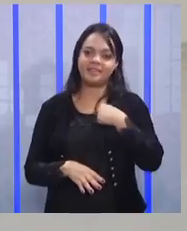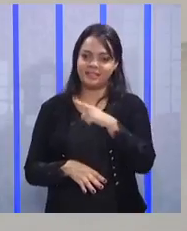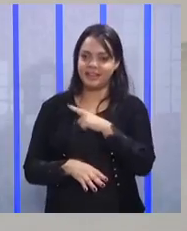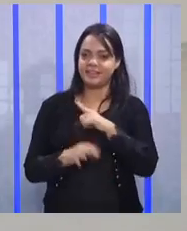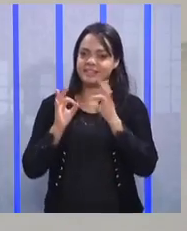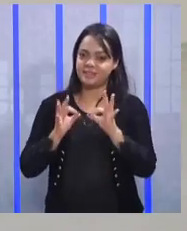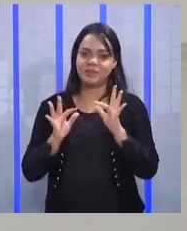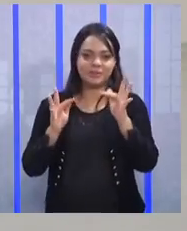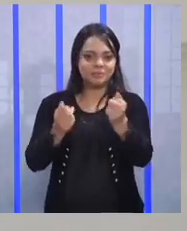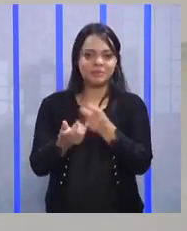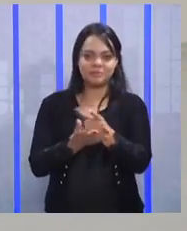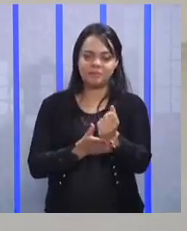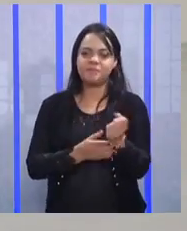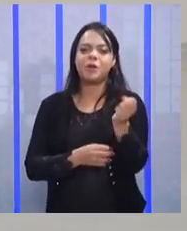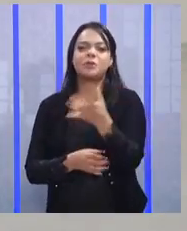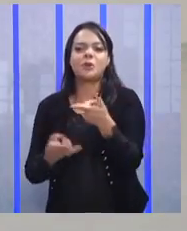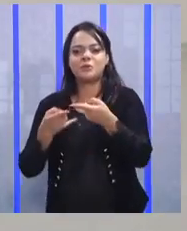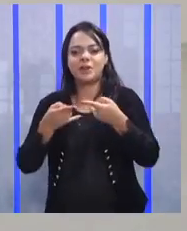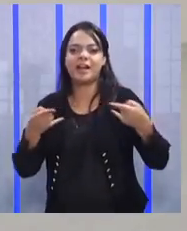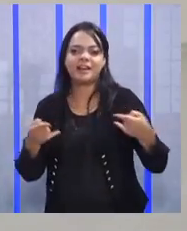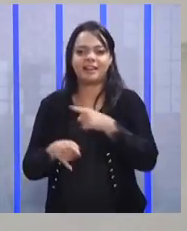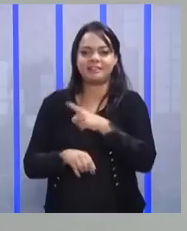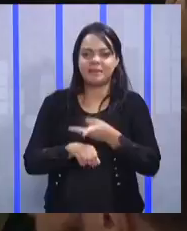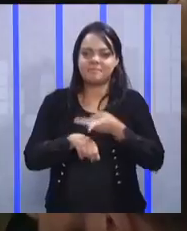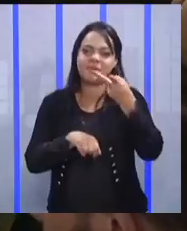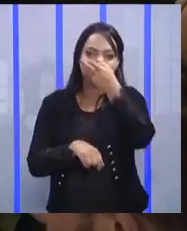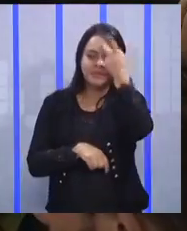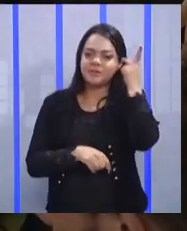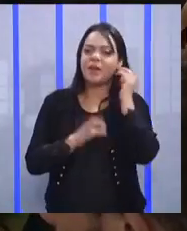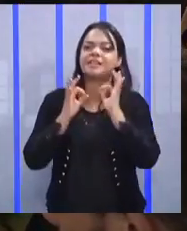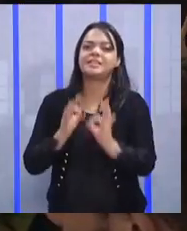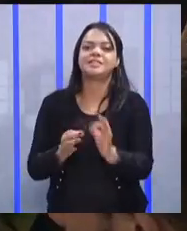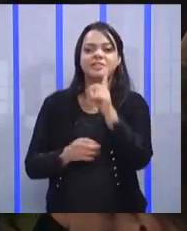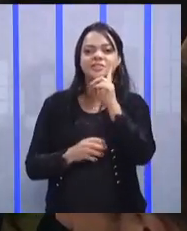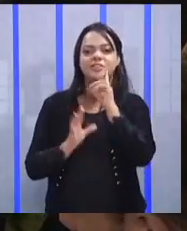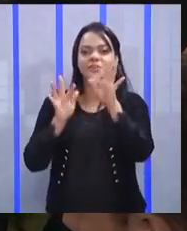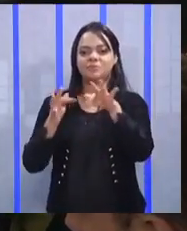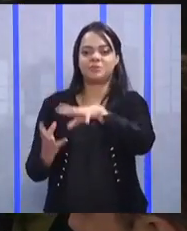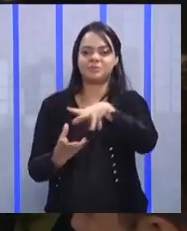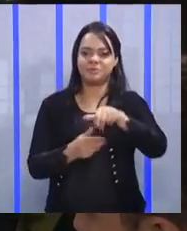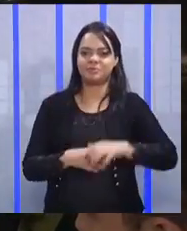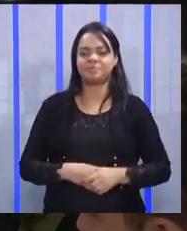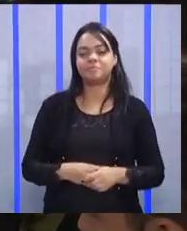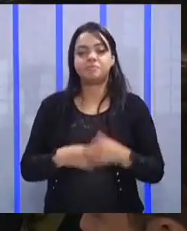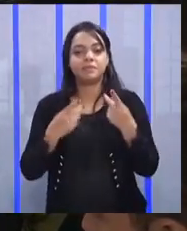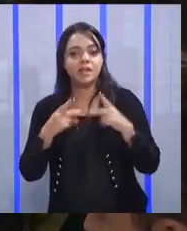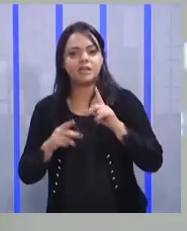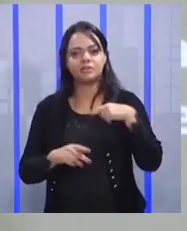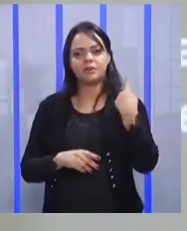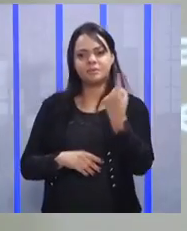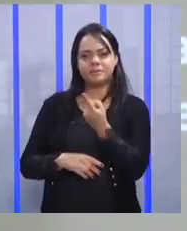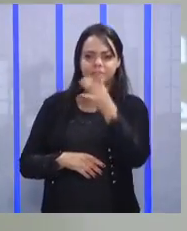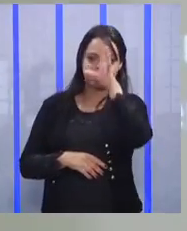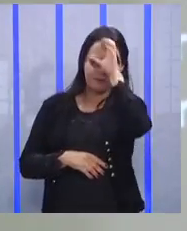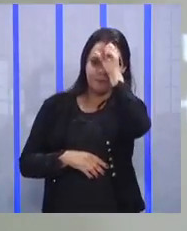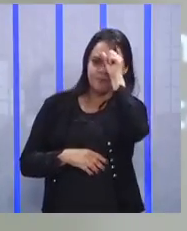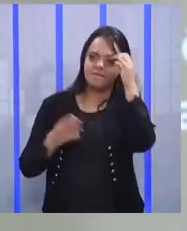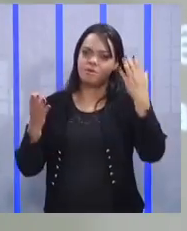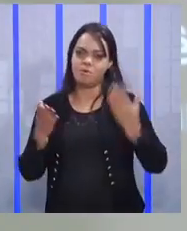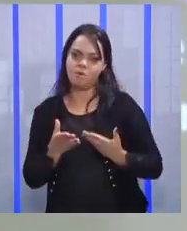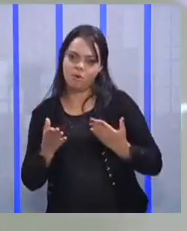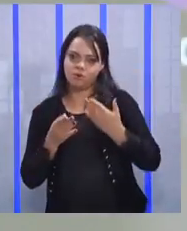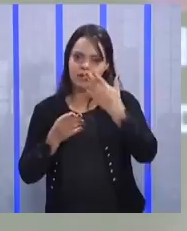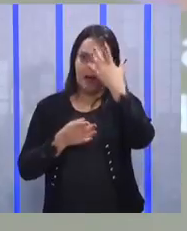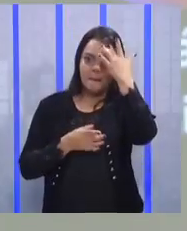comprar novo cardeiro da prêmios para quem acertar o dia do apocalipse. E isso serve para a gente como lição a partir de hoje, a partir de